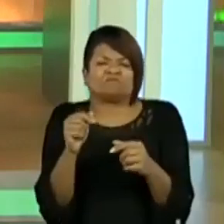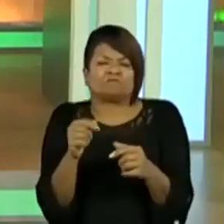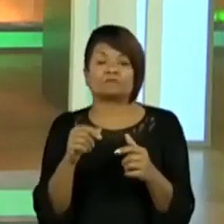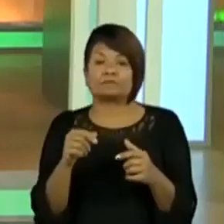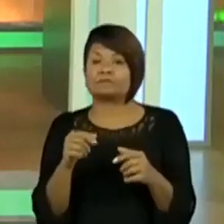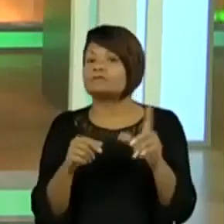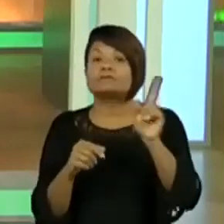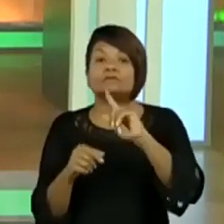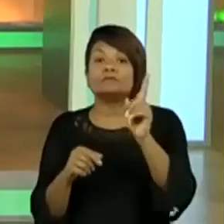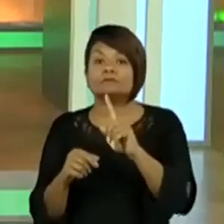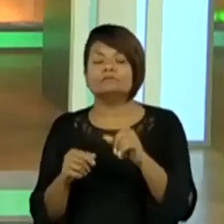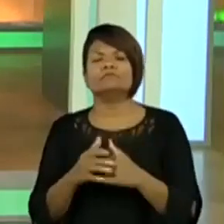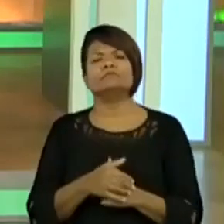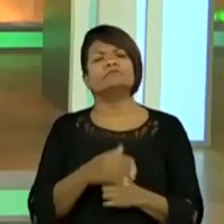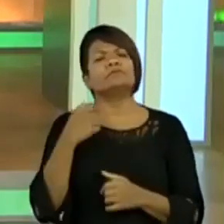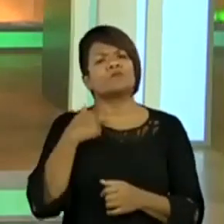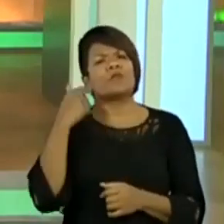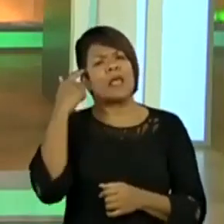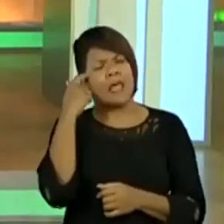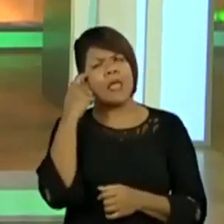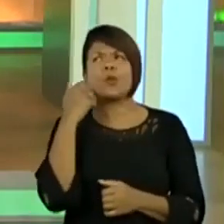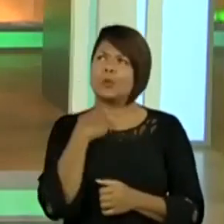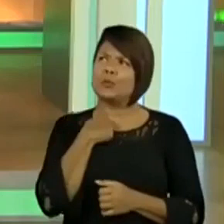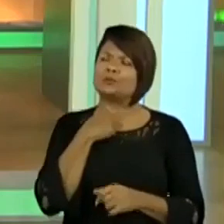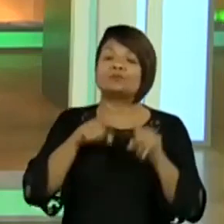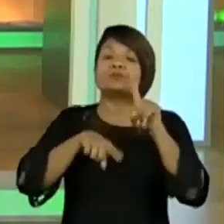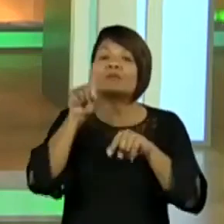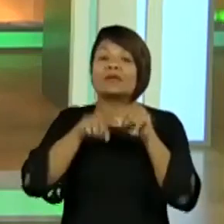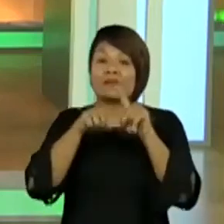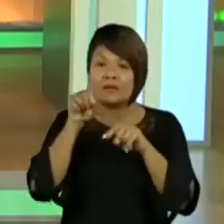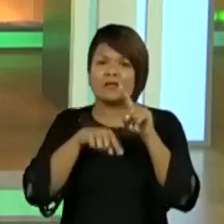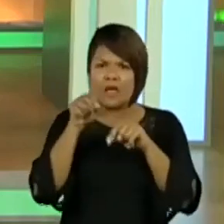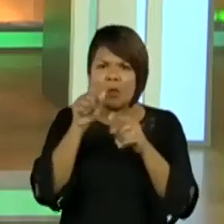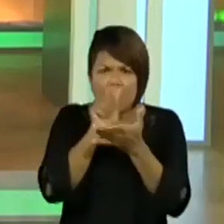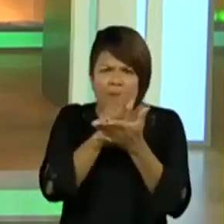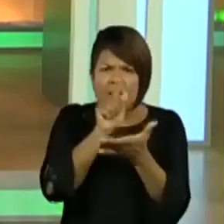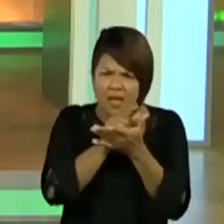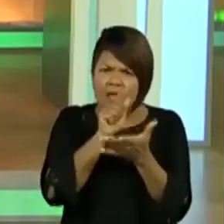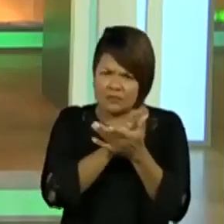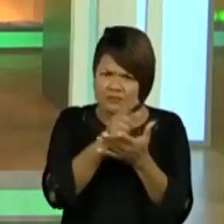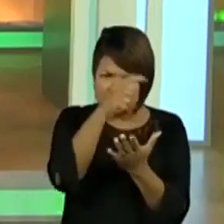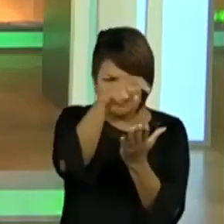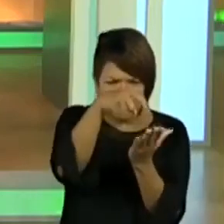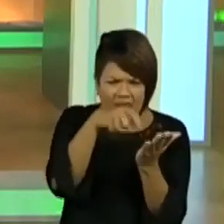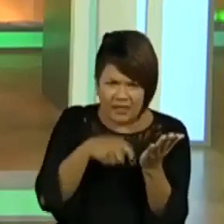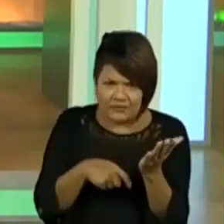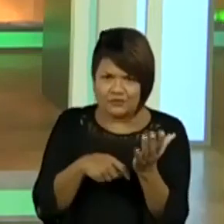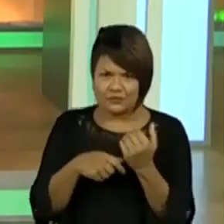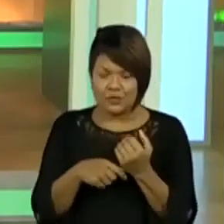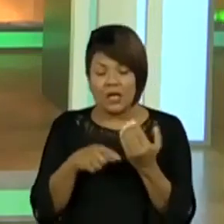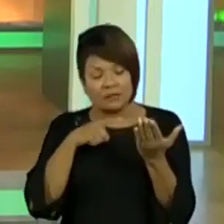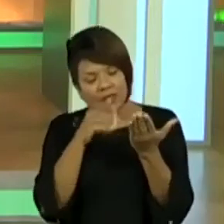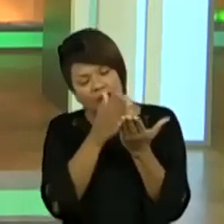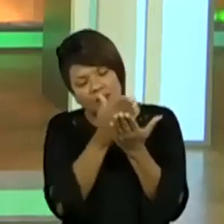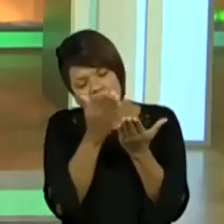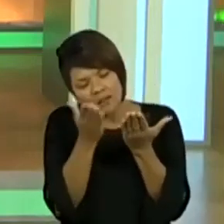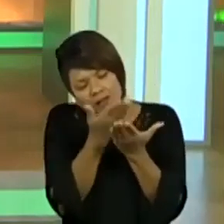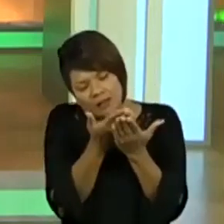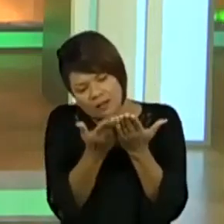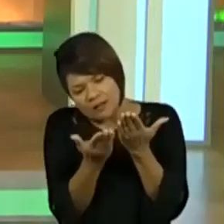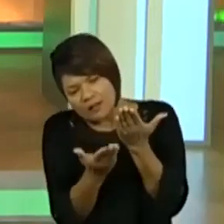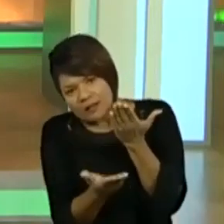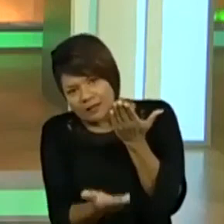Aí o eu tentei? Eu montei um material, material mesmo, papelzinho impresso, digitei, e aí com toda